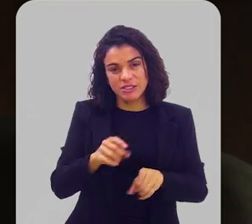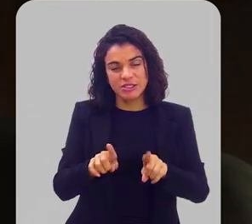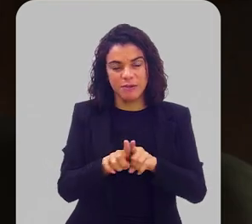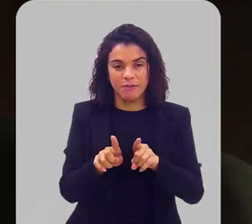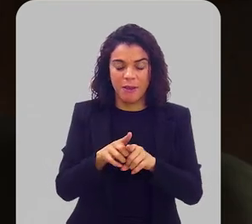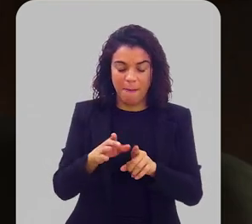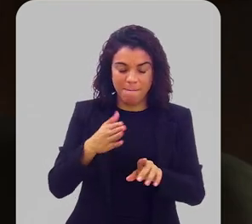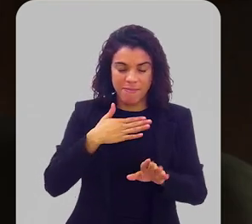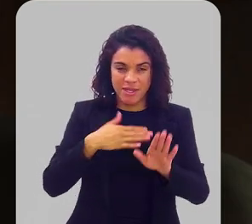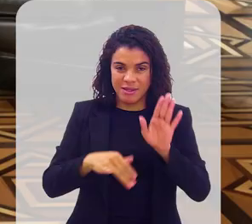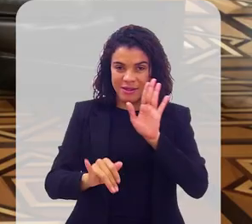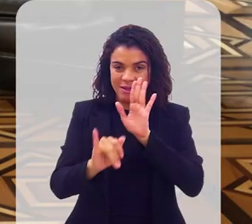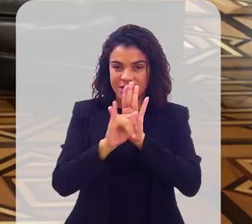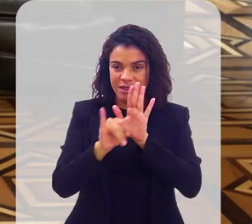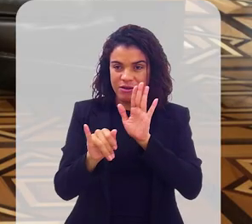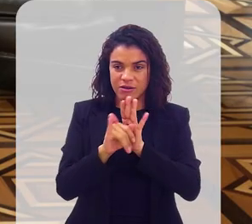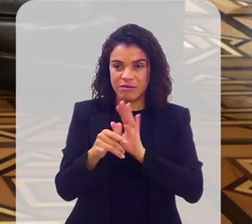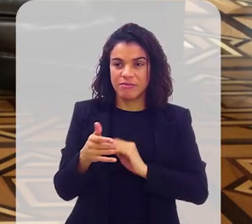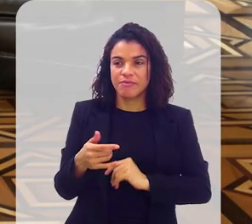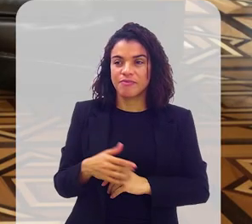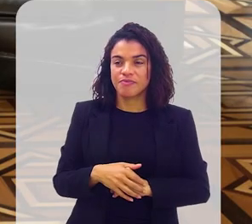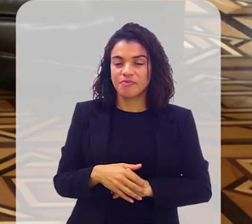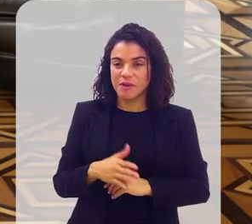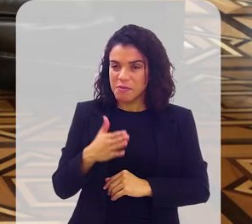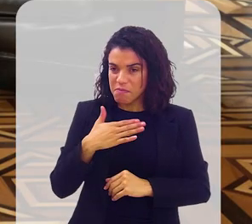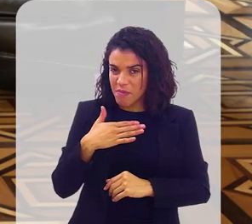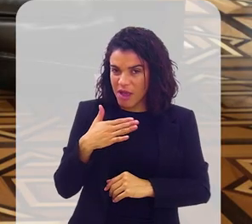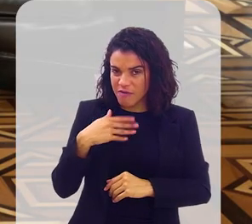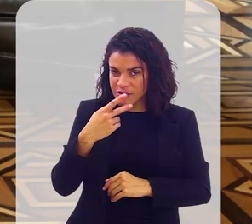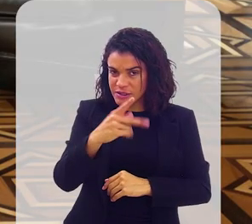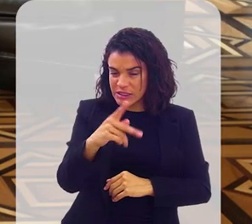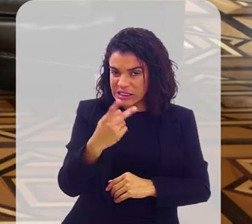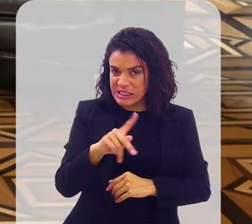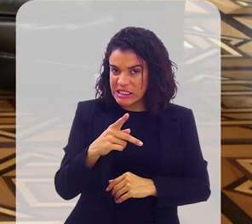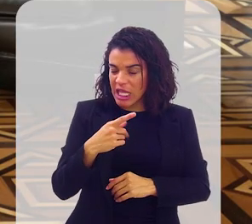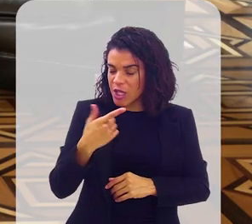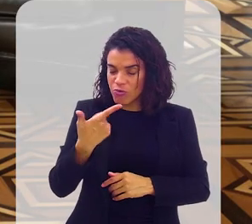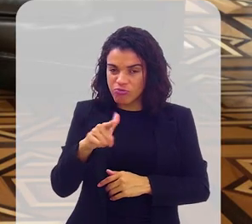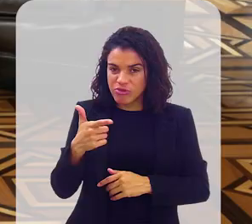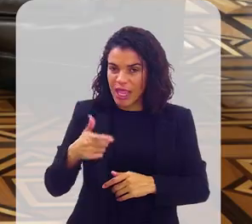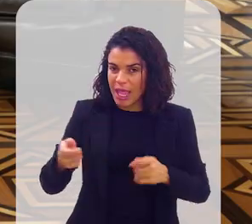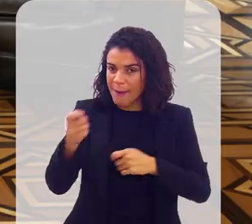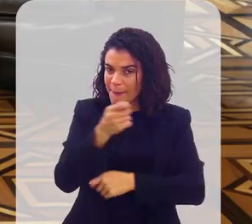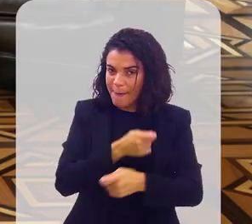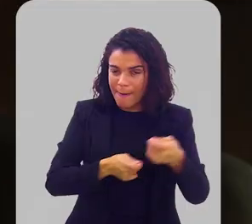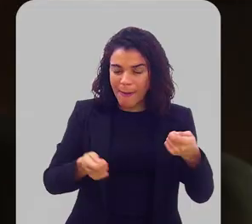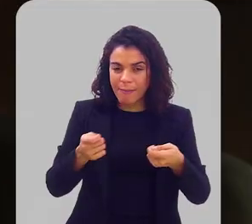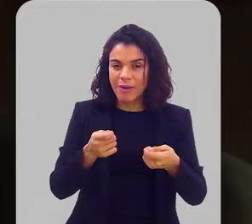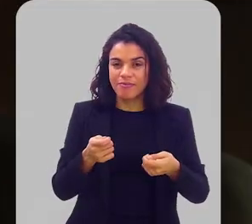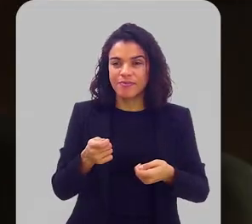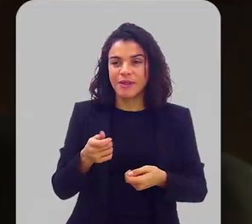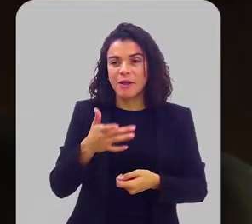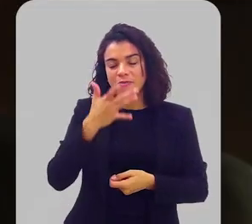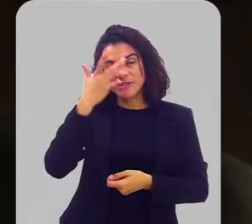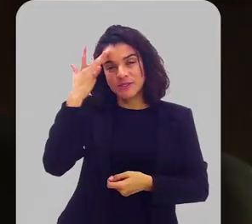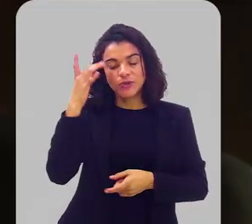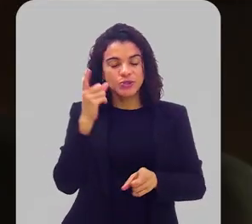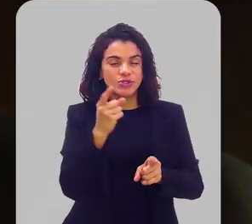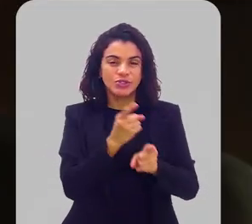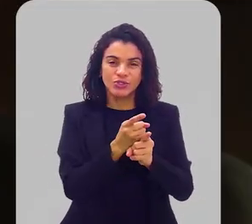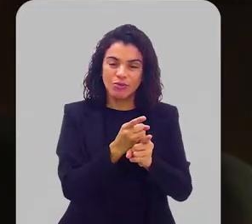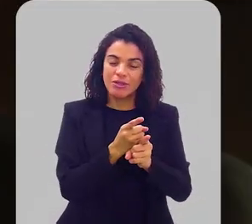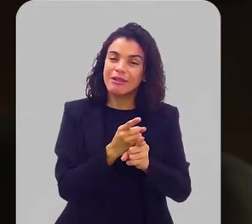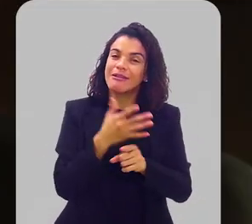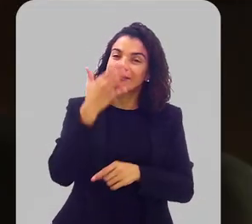identidade. E isso é inegociável. Sim. Para você é uma atitude inegociável. São coisas que para quem já descobre